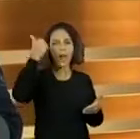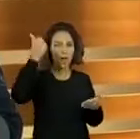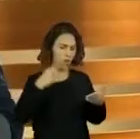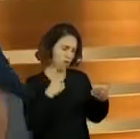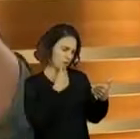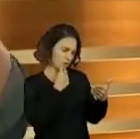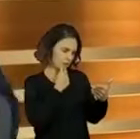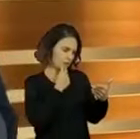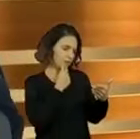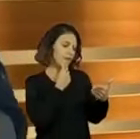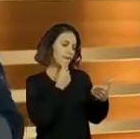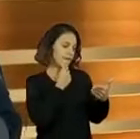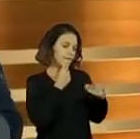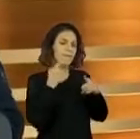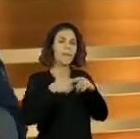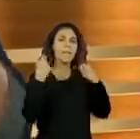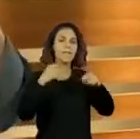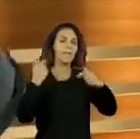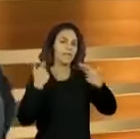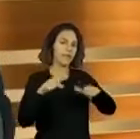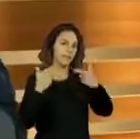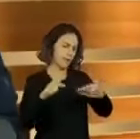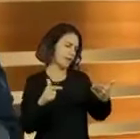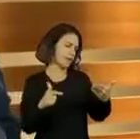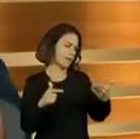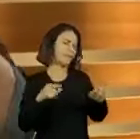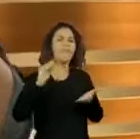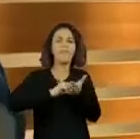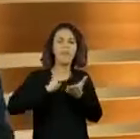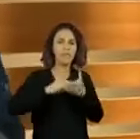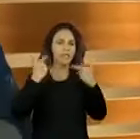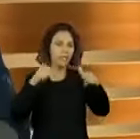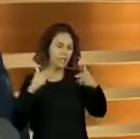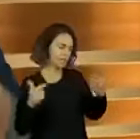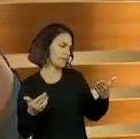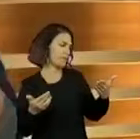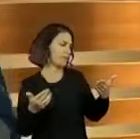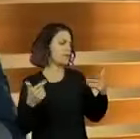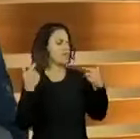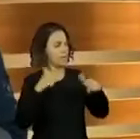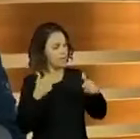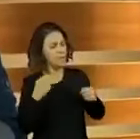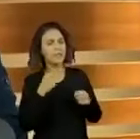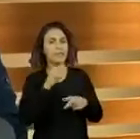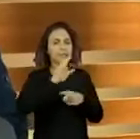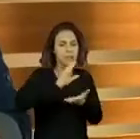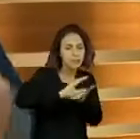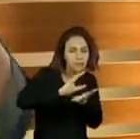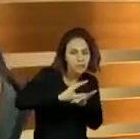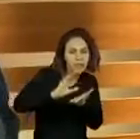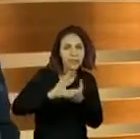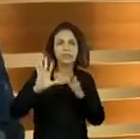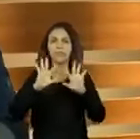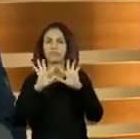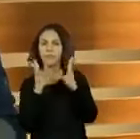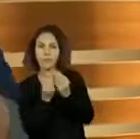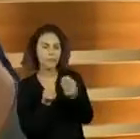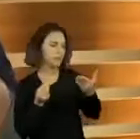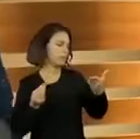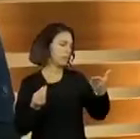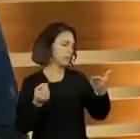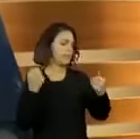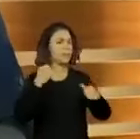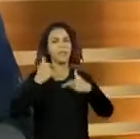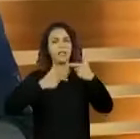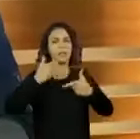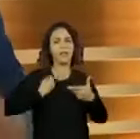porque tem que trabalhar, por falta de trabalho, por trabalho, por sustento familiar, porque ele precisa trabalhar para